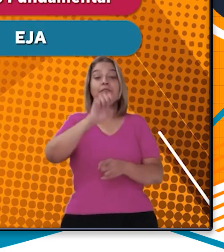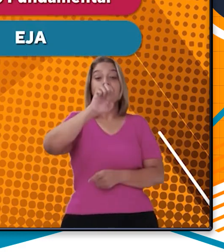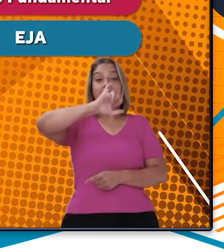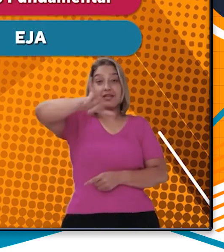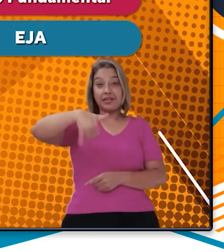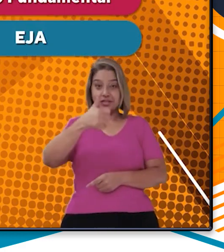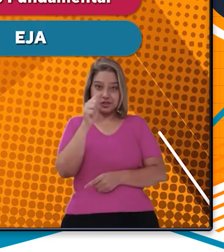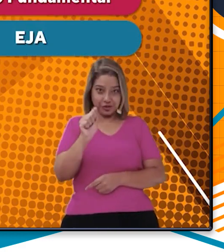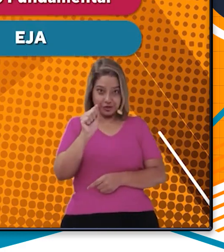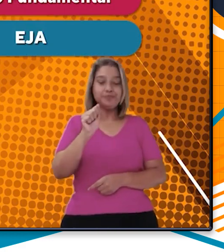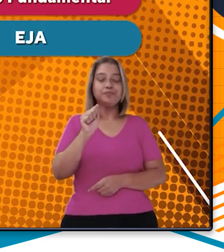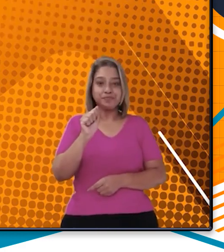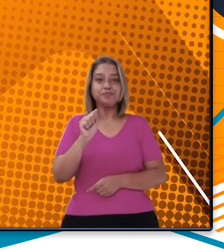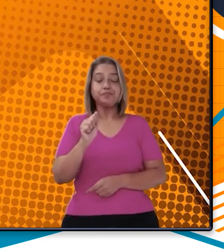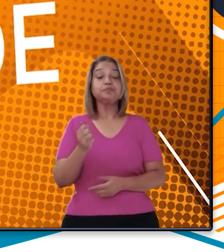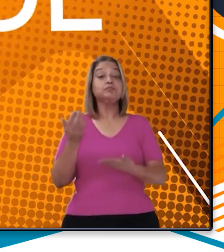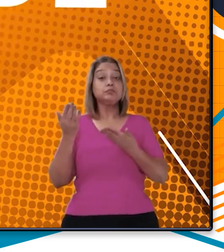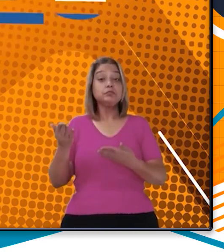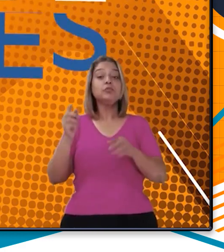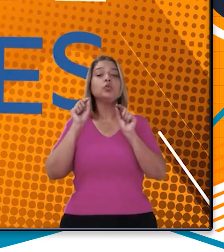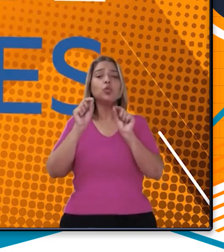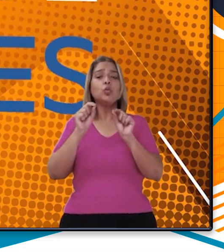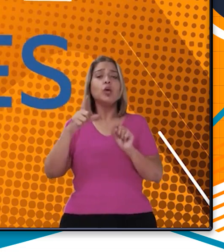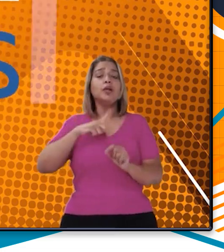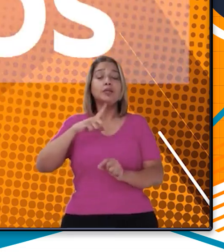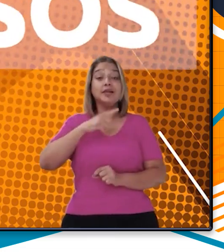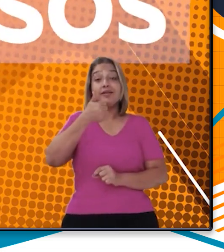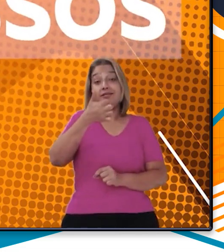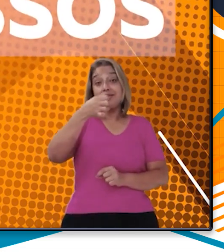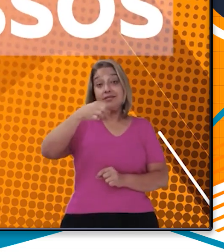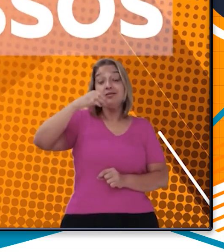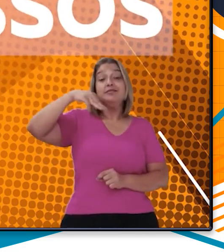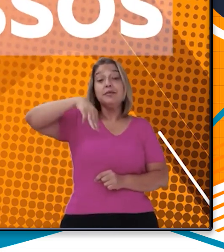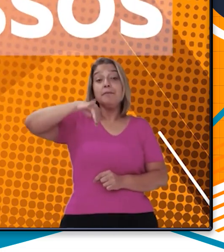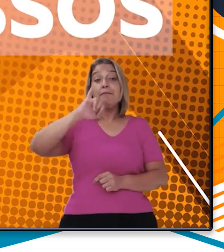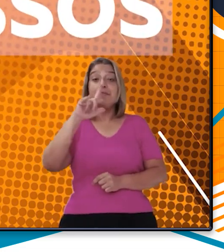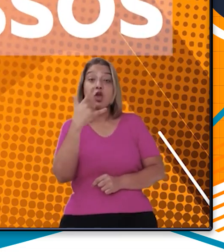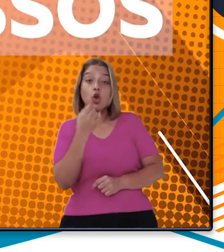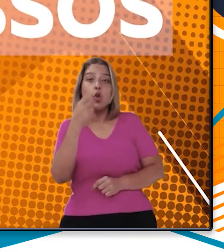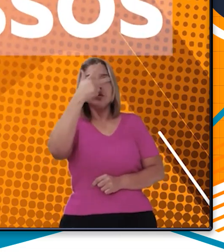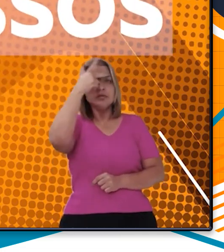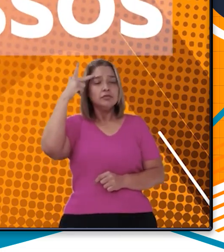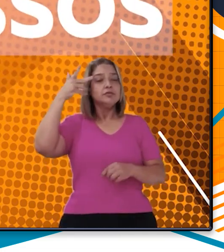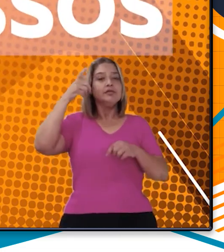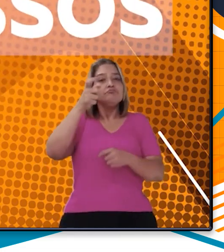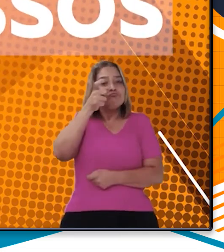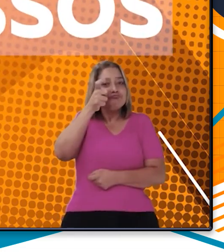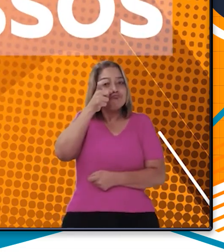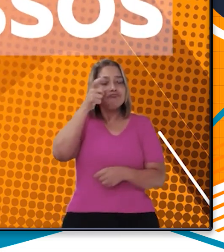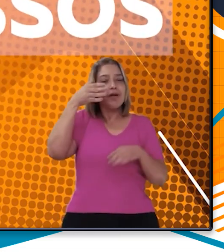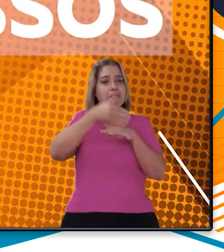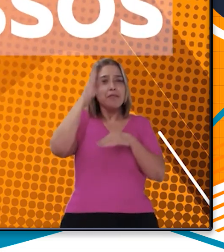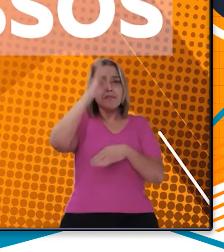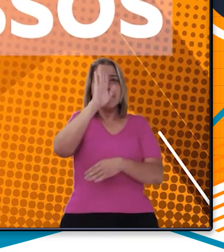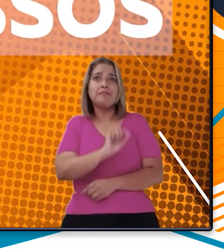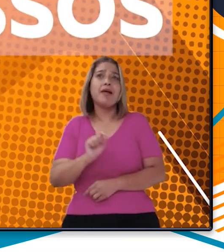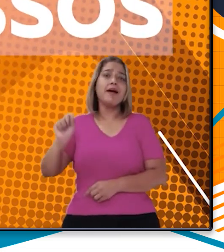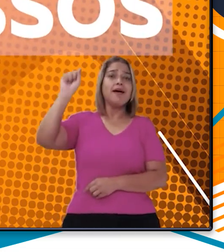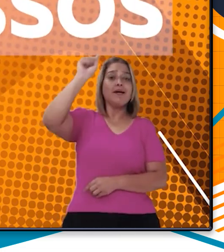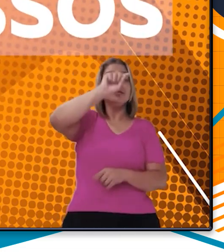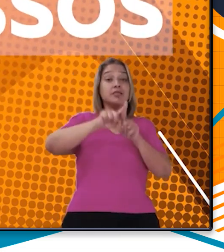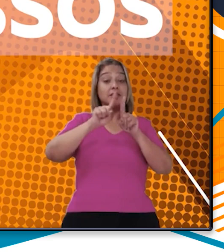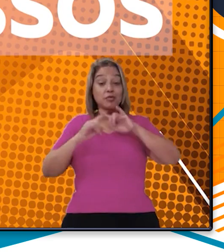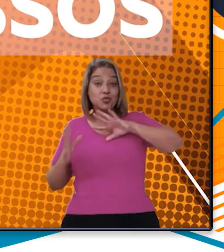jovens e adultos, a EJA. Já são mais de 16 milhões de acessos do Brasil e do